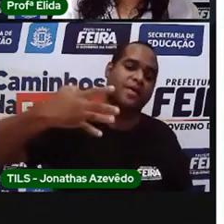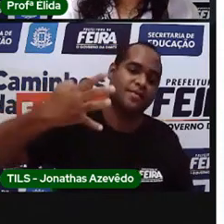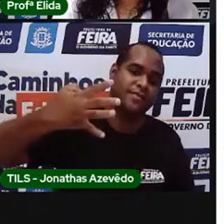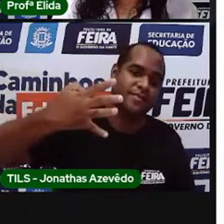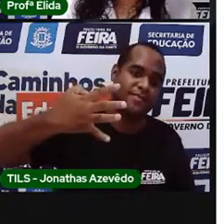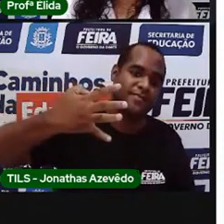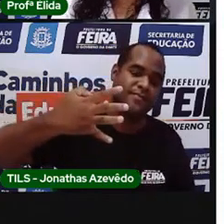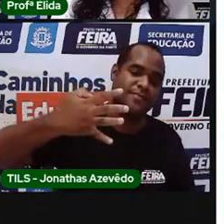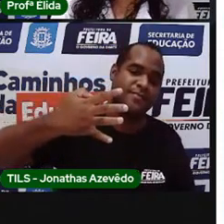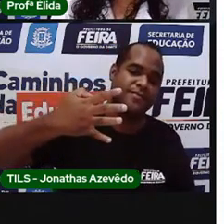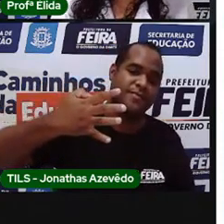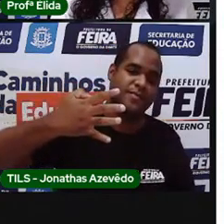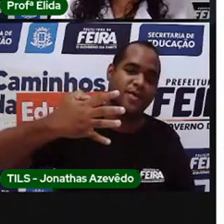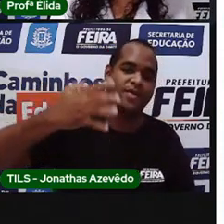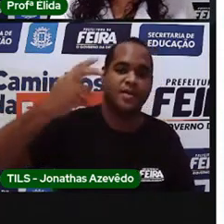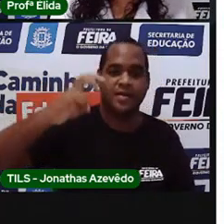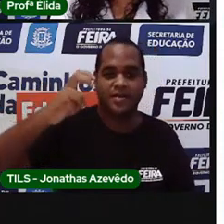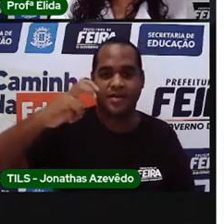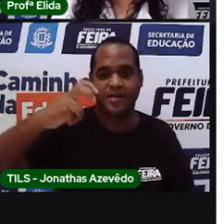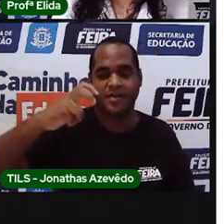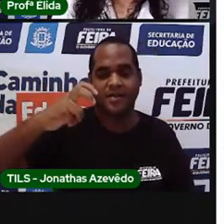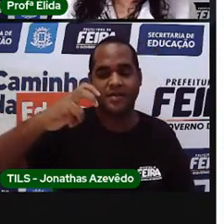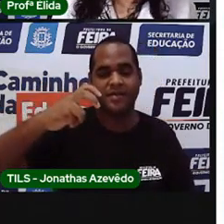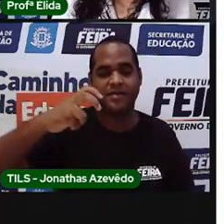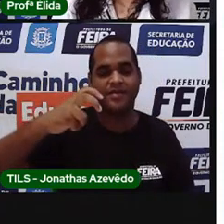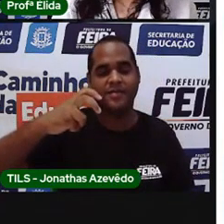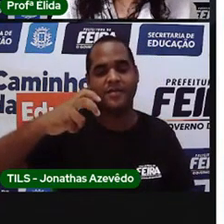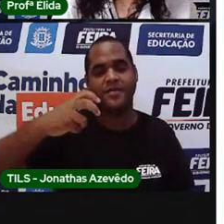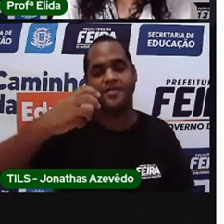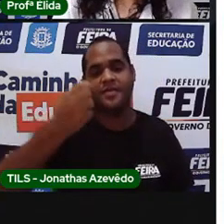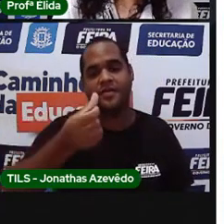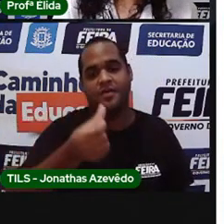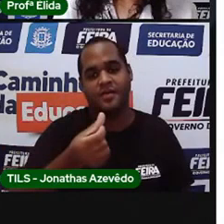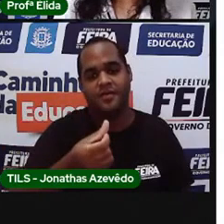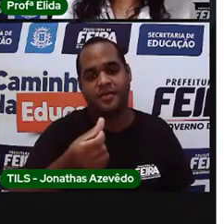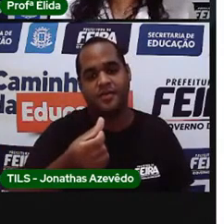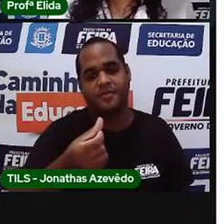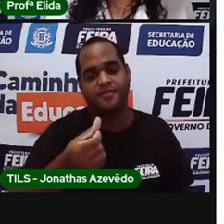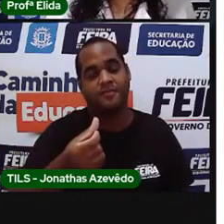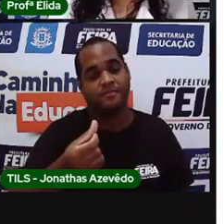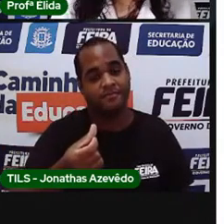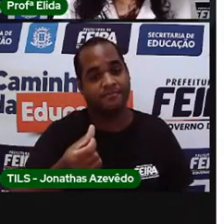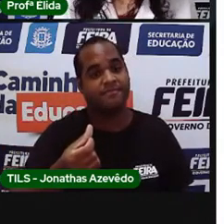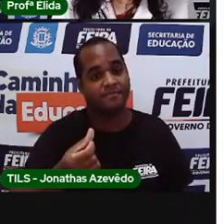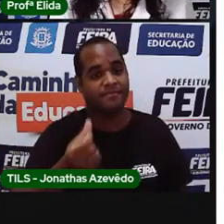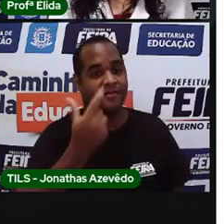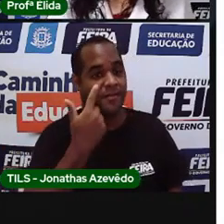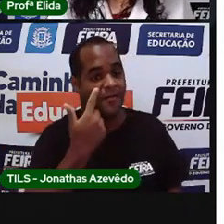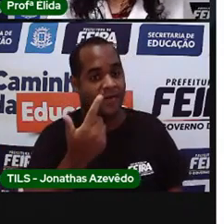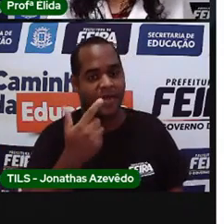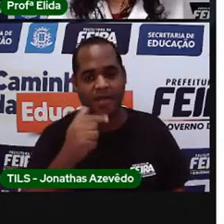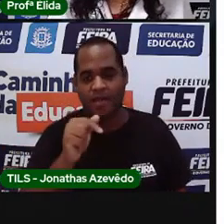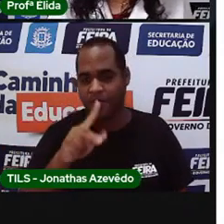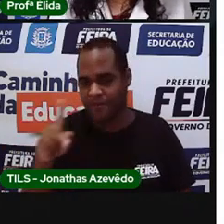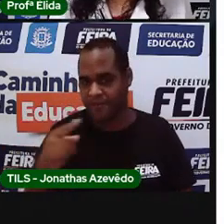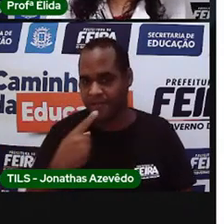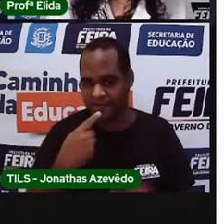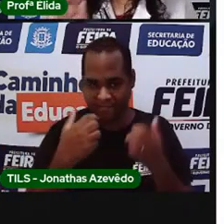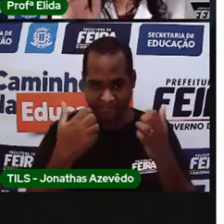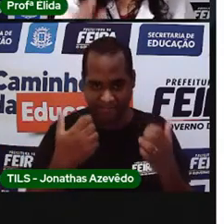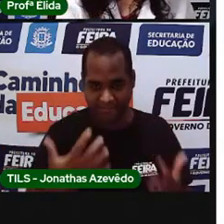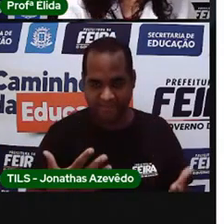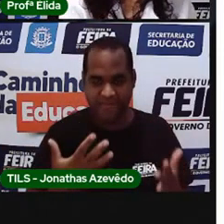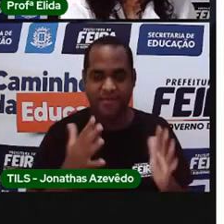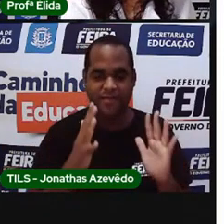quarto, quinto. E sexto, olha aí o que a Proelida falou para você.